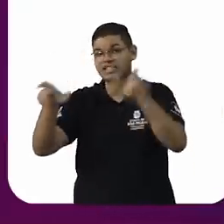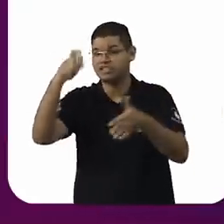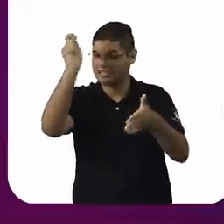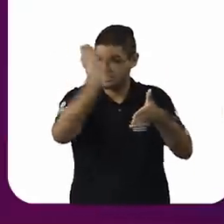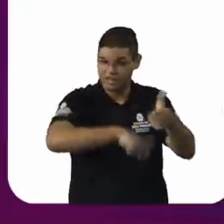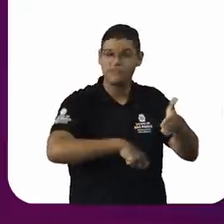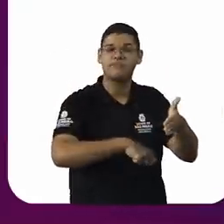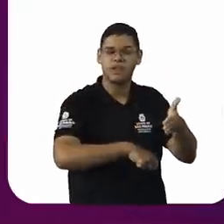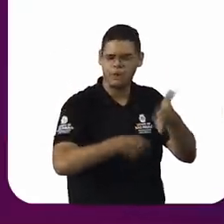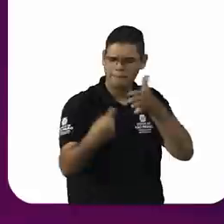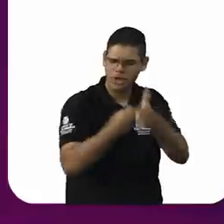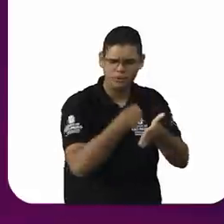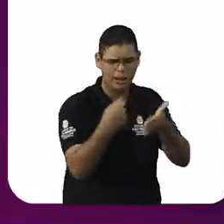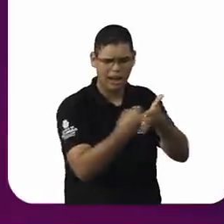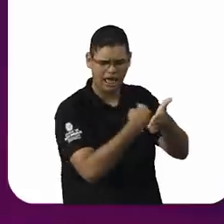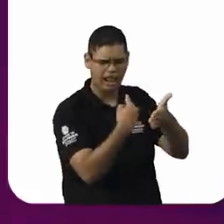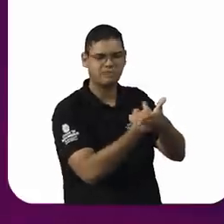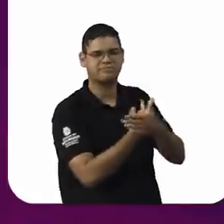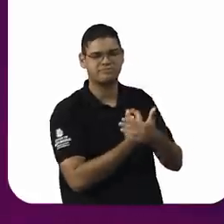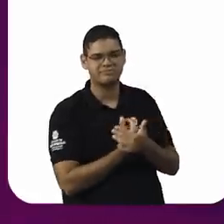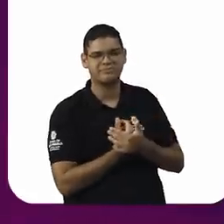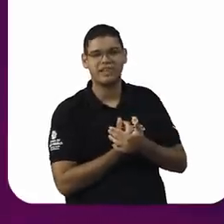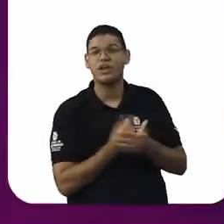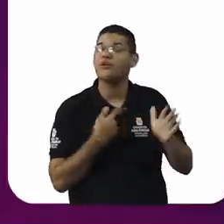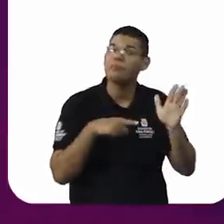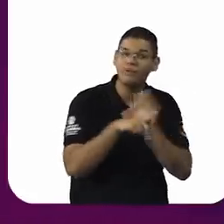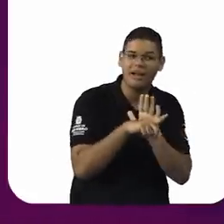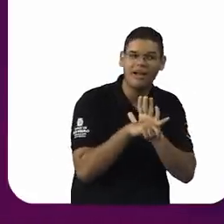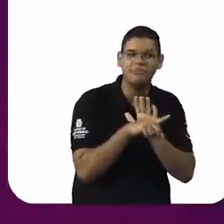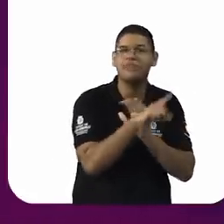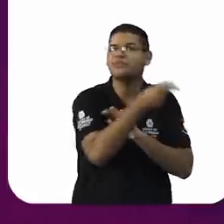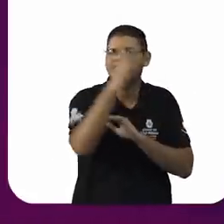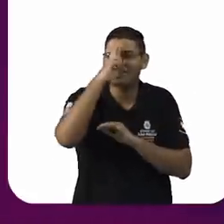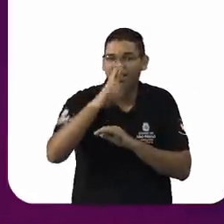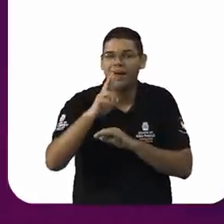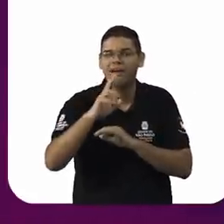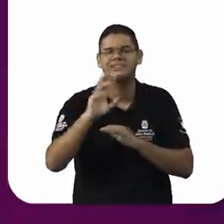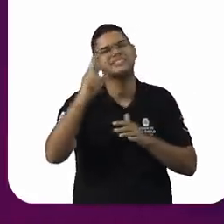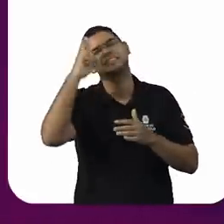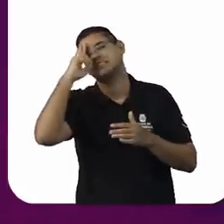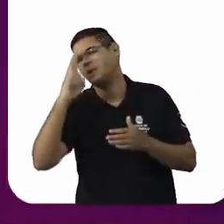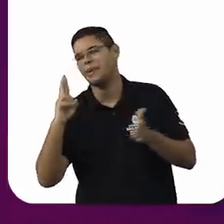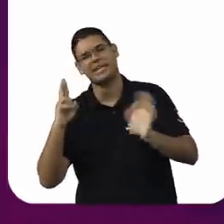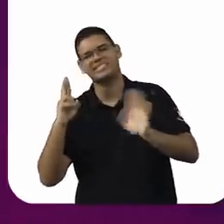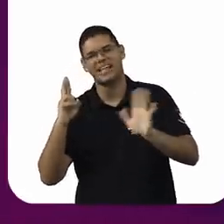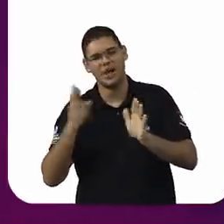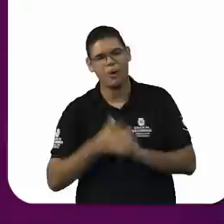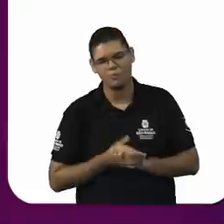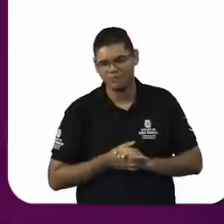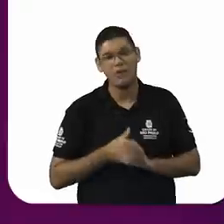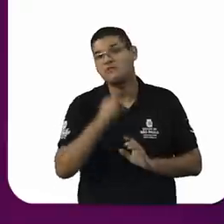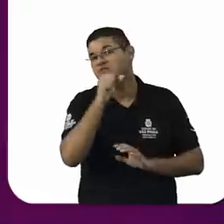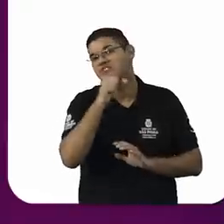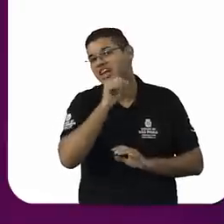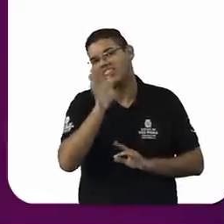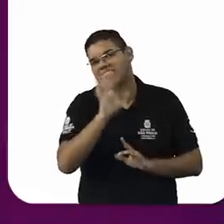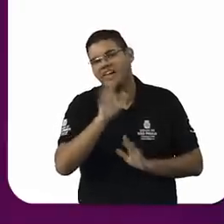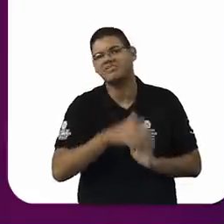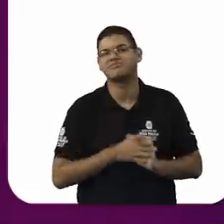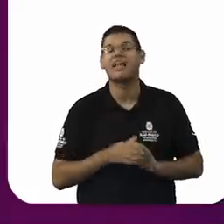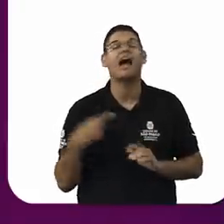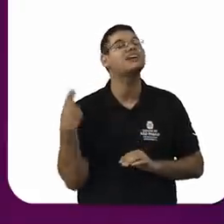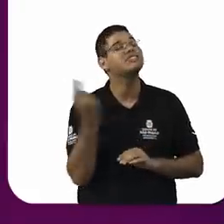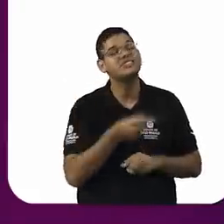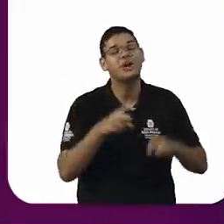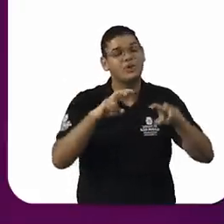Senhoras, não, né? Estamos aqui, como disse bem a doutora Adriane, não estamos no tribunal, estamos no espaço de conversa, de